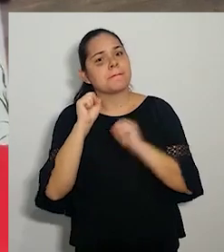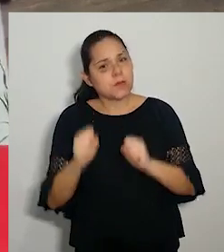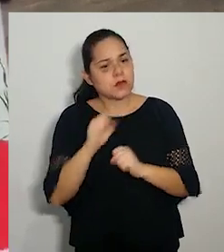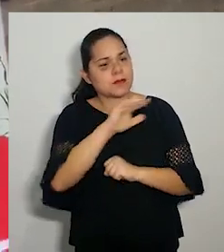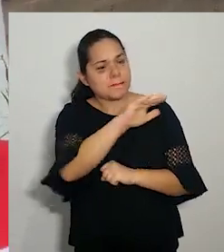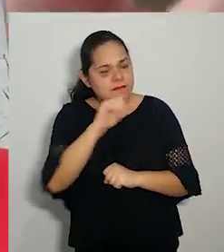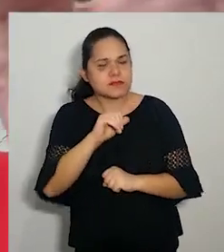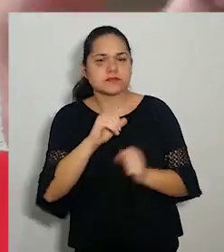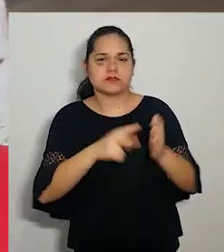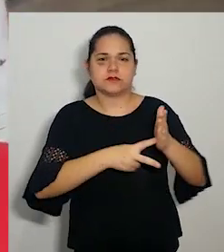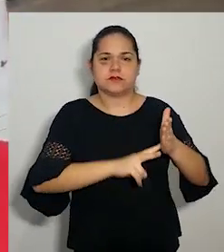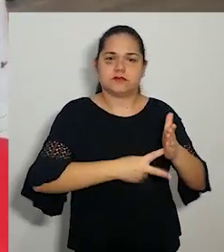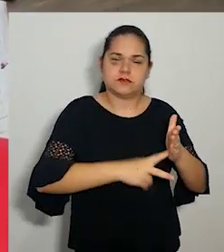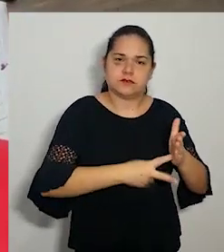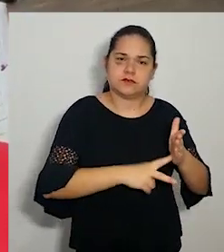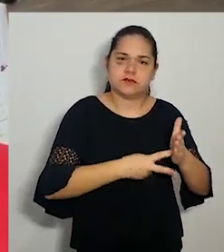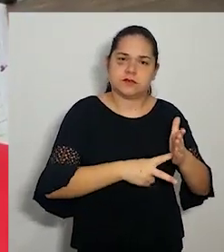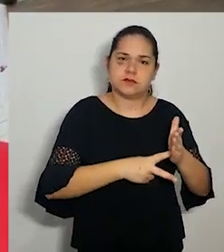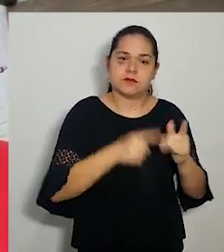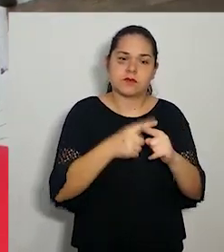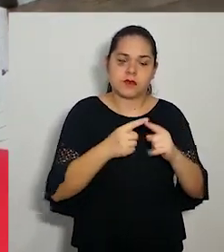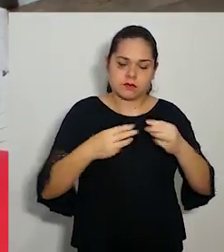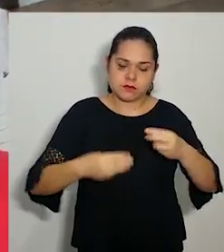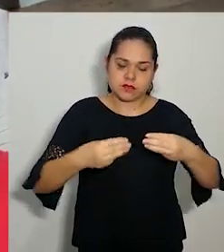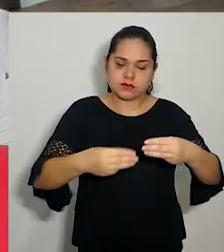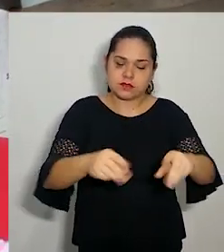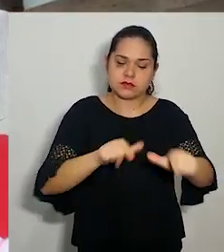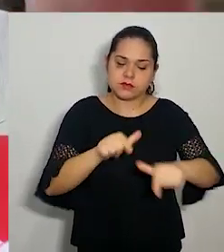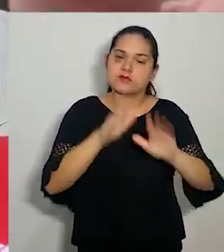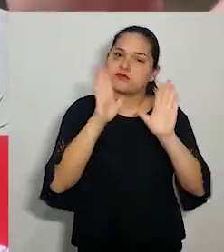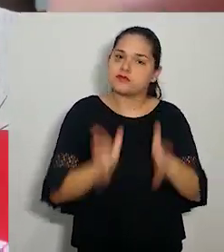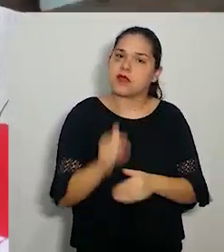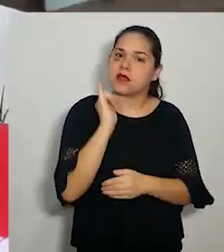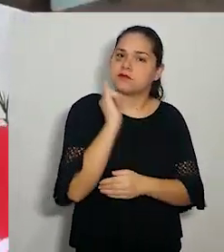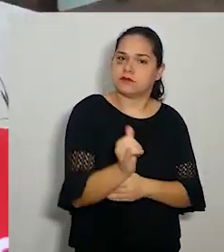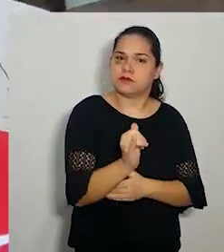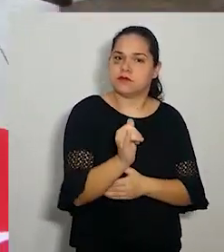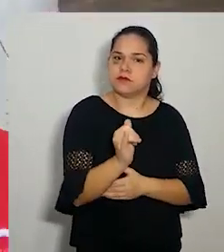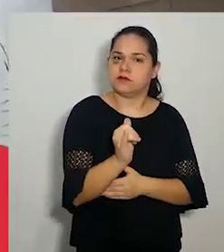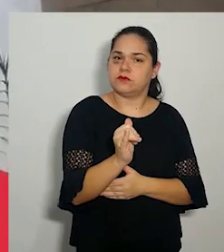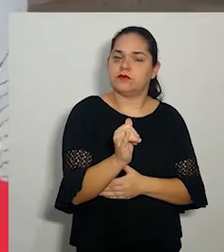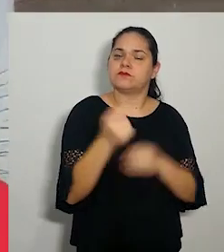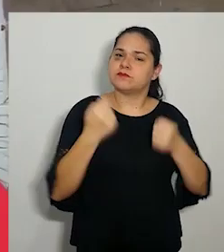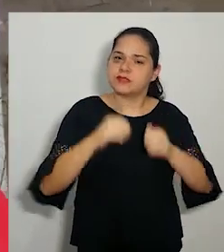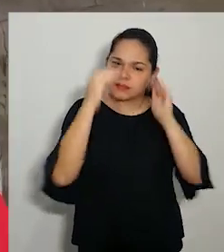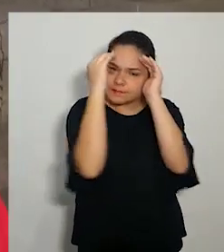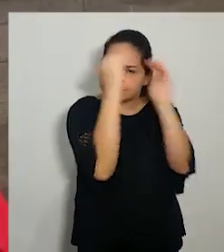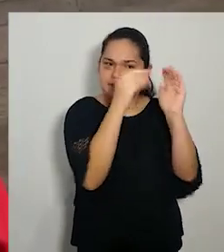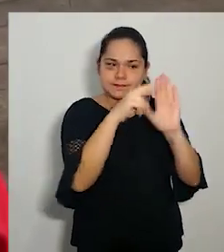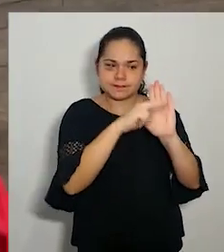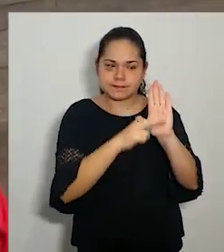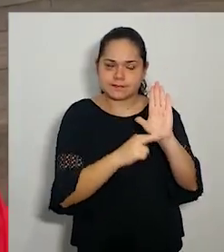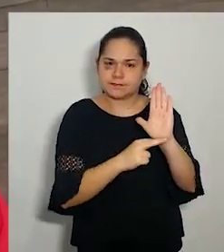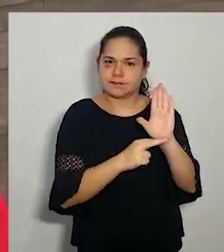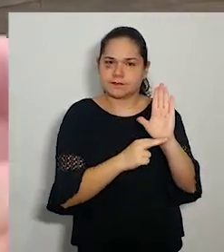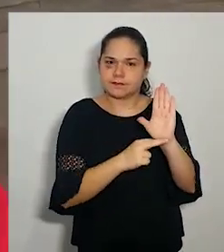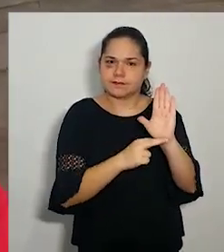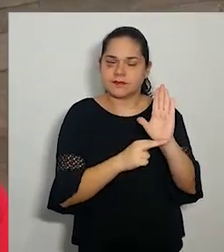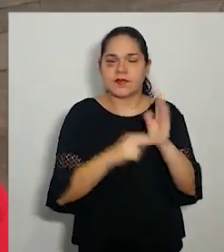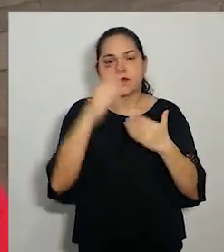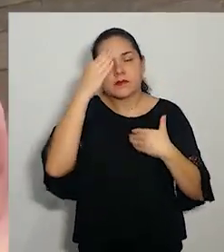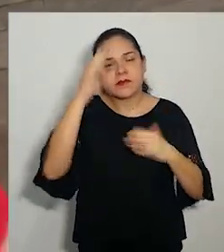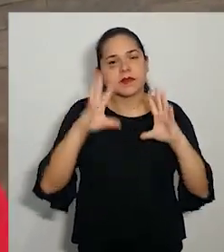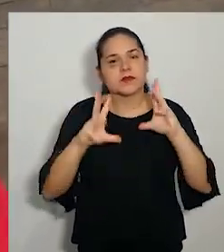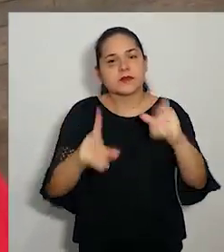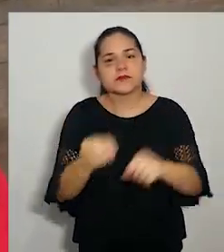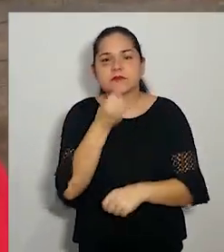coisa onde o Ministério do Trabalho já notificou, que é seguir exatamente o que eu falei agora. Por isso, obrigado